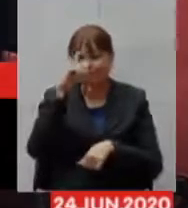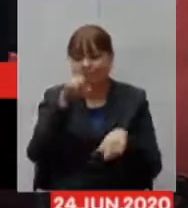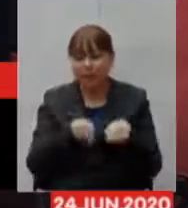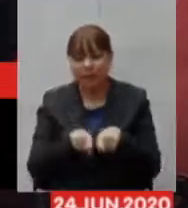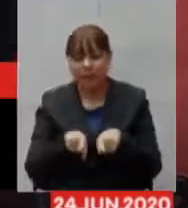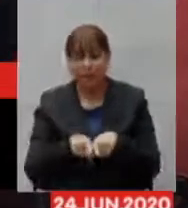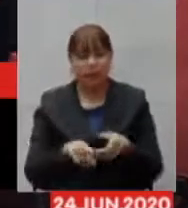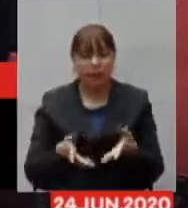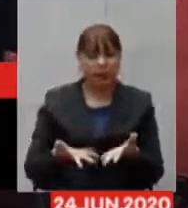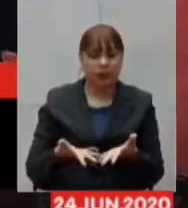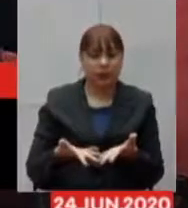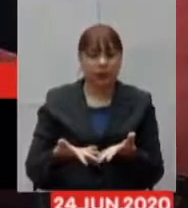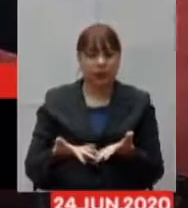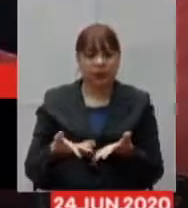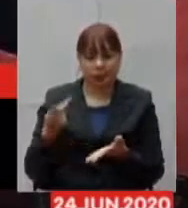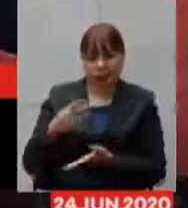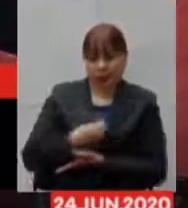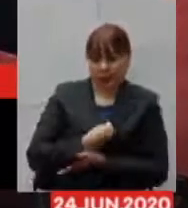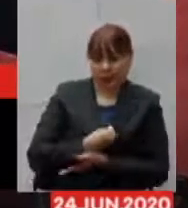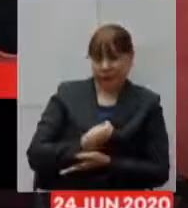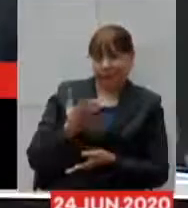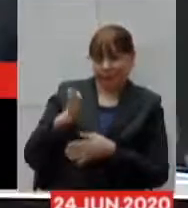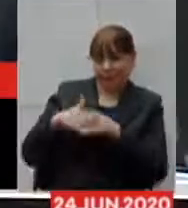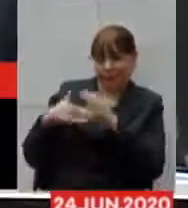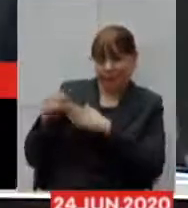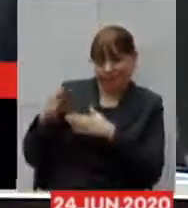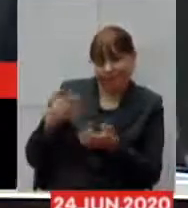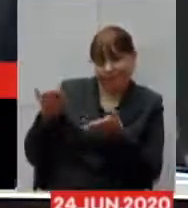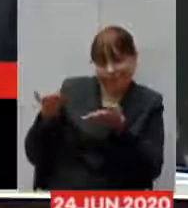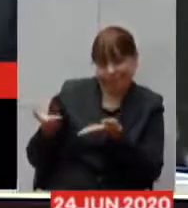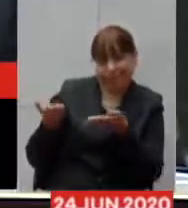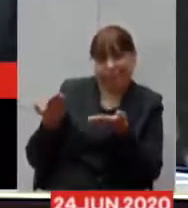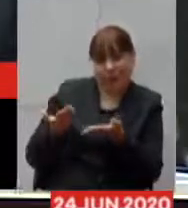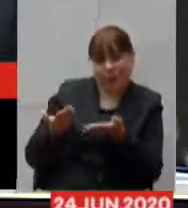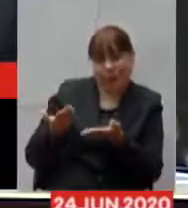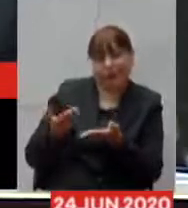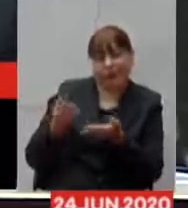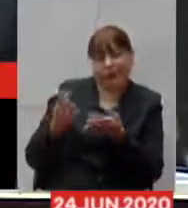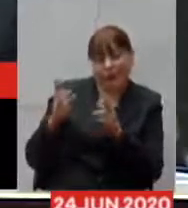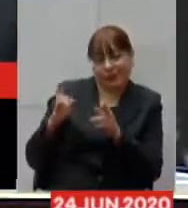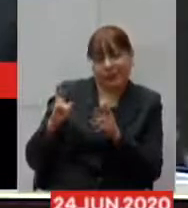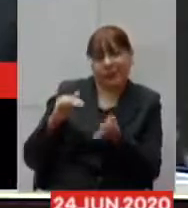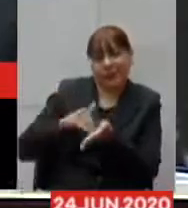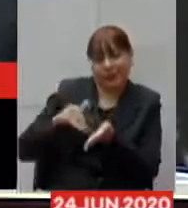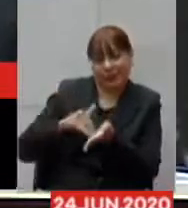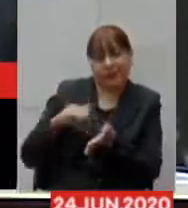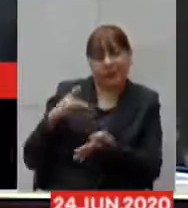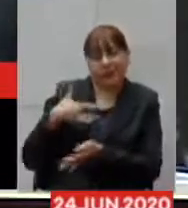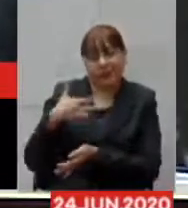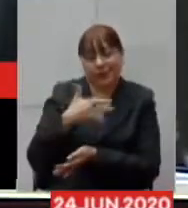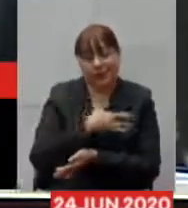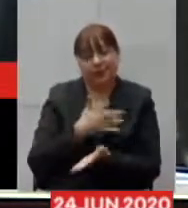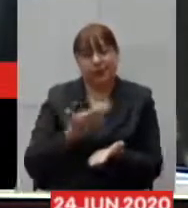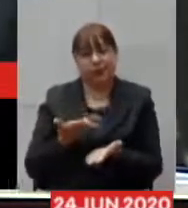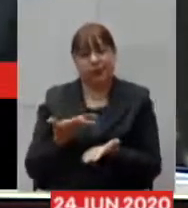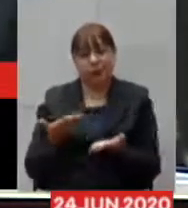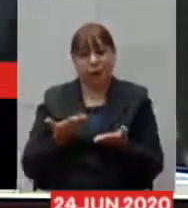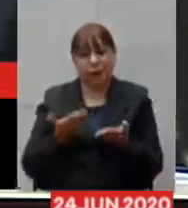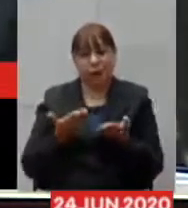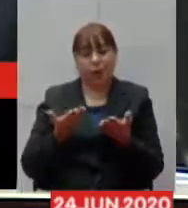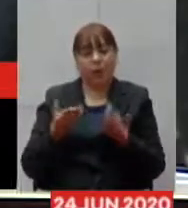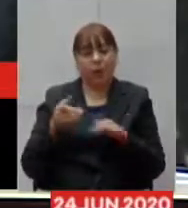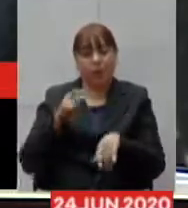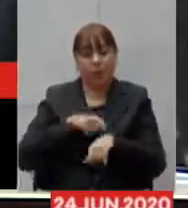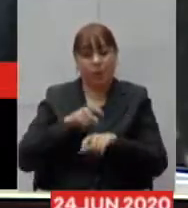carreira pública como secretário de saúde que é este momento em que nós estamos aproximando do pico da